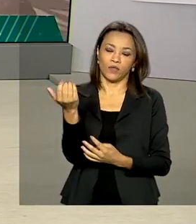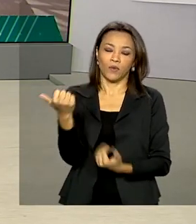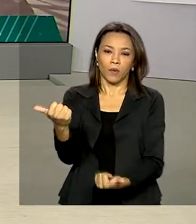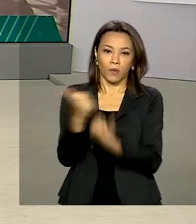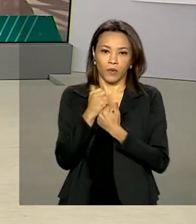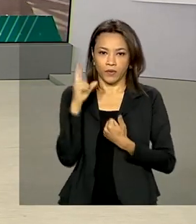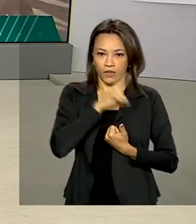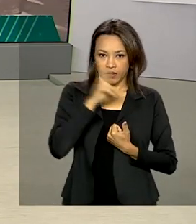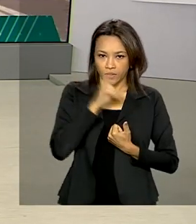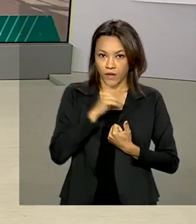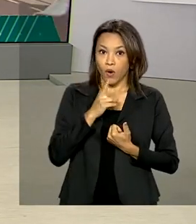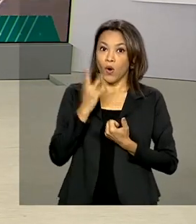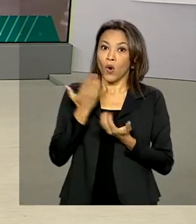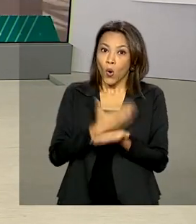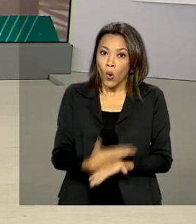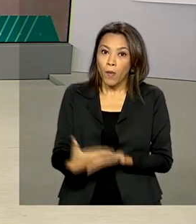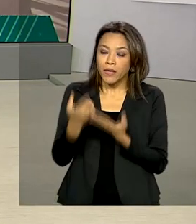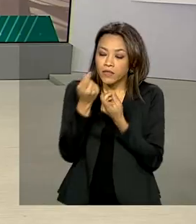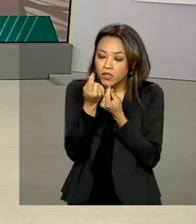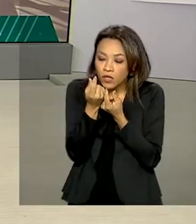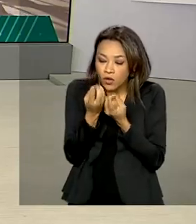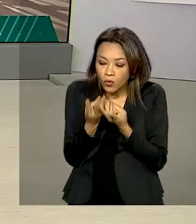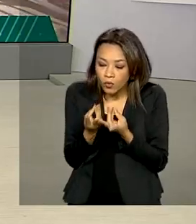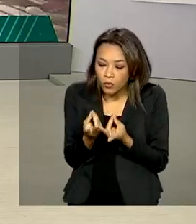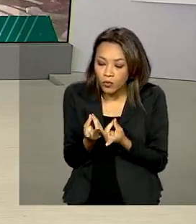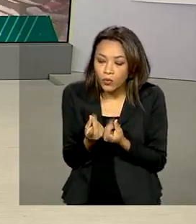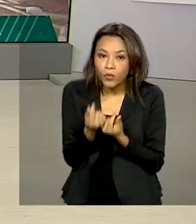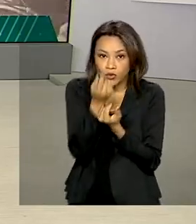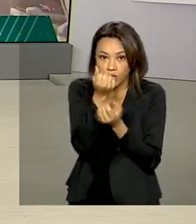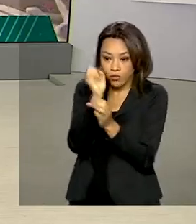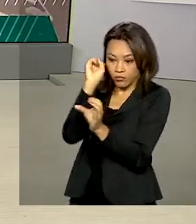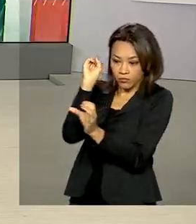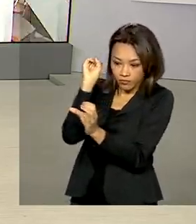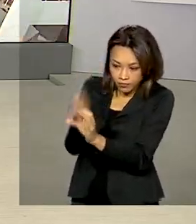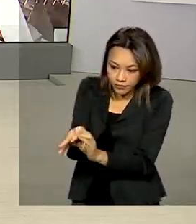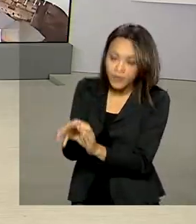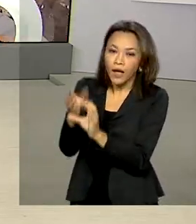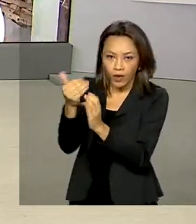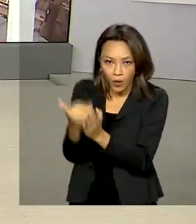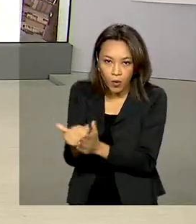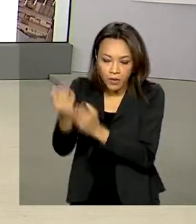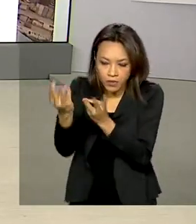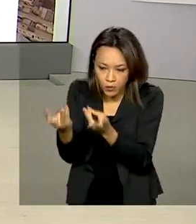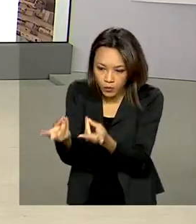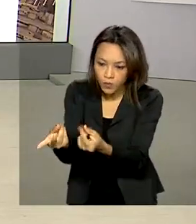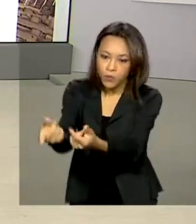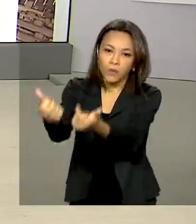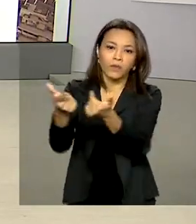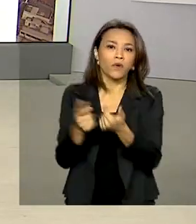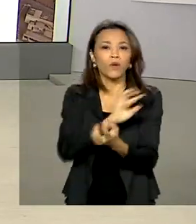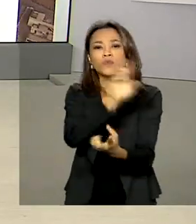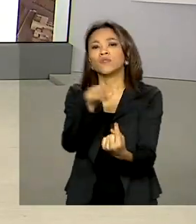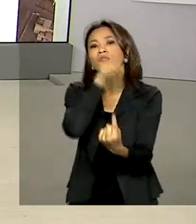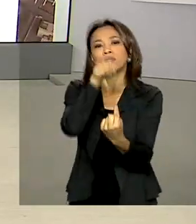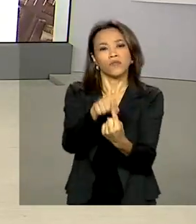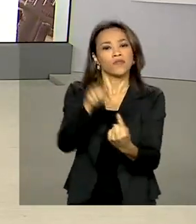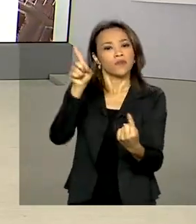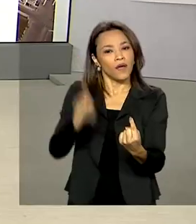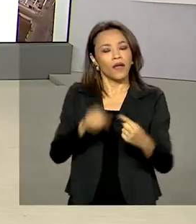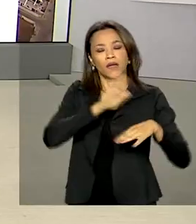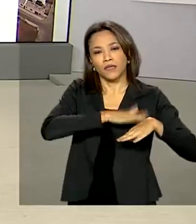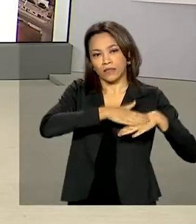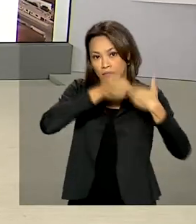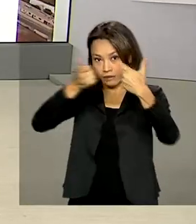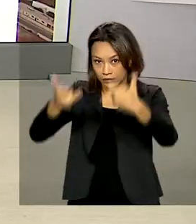prazo começa a ser contado a partir da data de crédito na conta do beneficiado. Um dos objetivos da extensão, segundo o